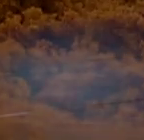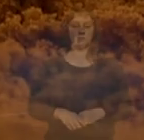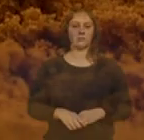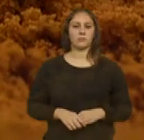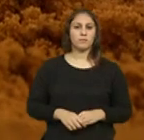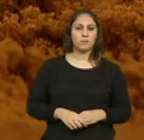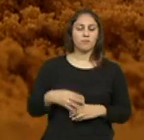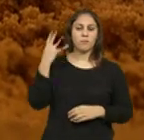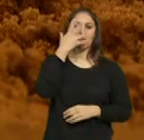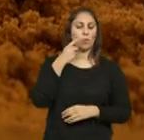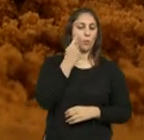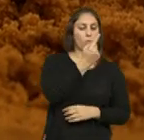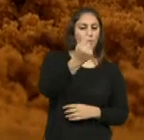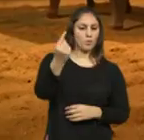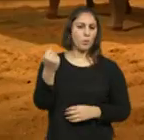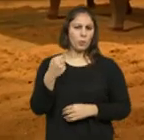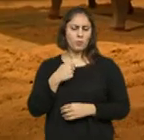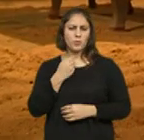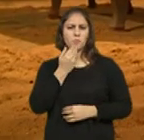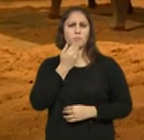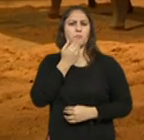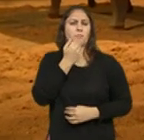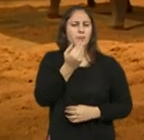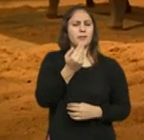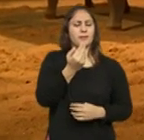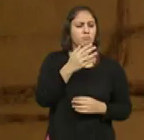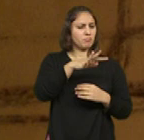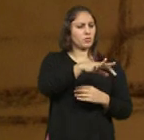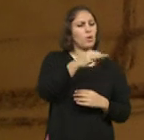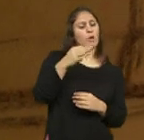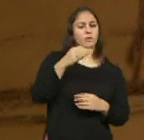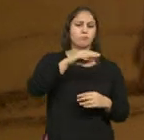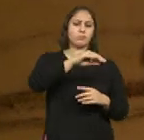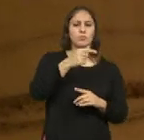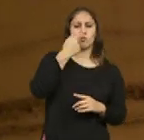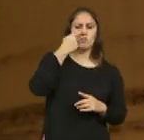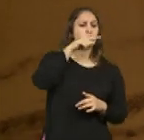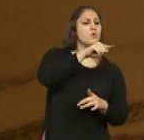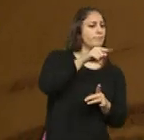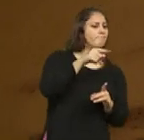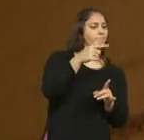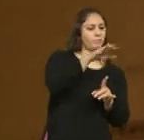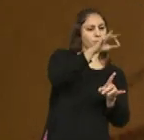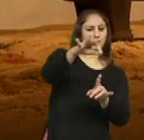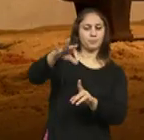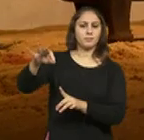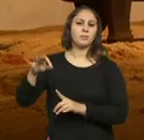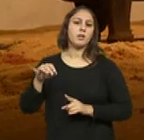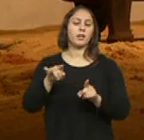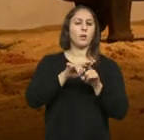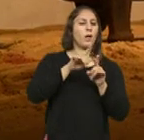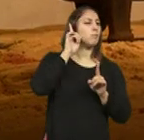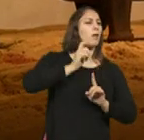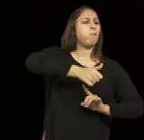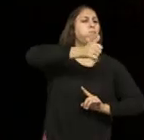Cada intérprete, eu pedi para escolher um sítio específico, o sumo de que era essencial para eles, com